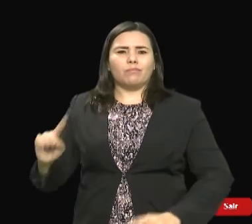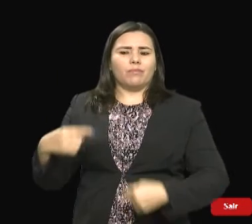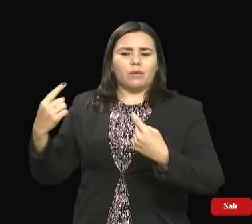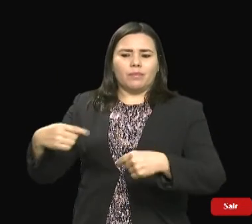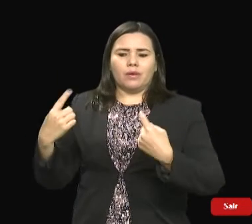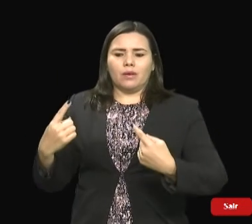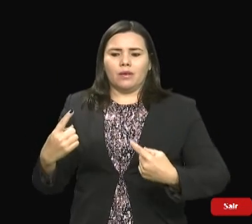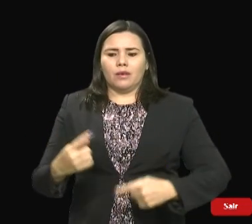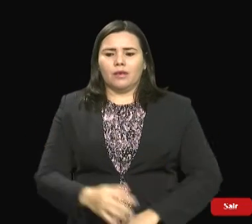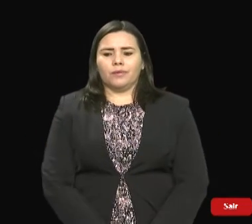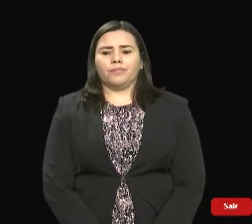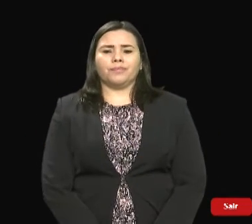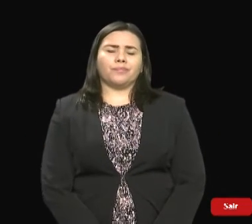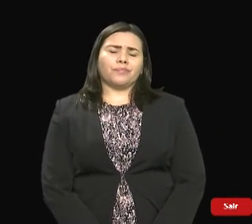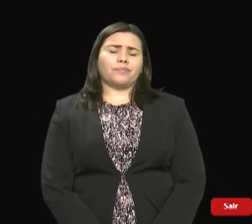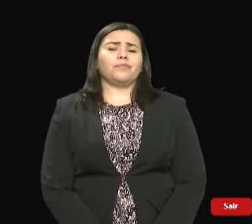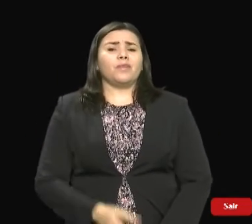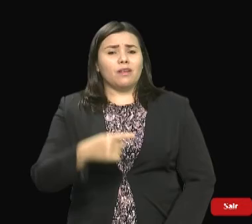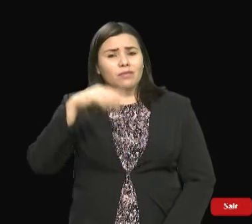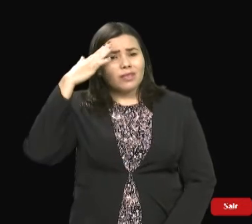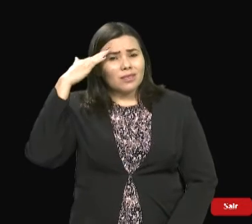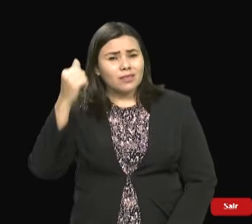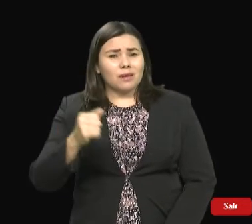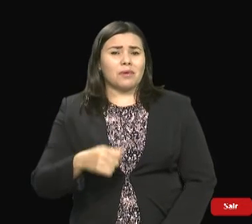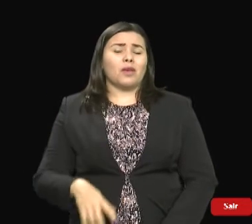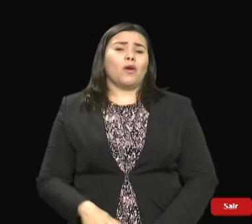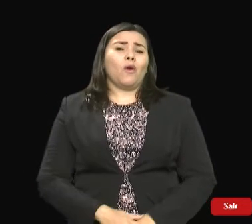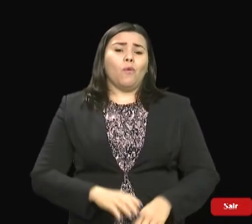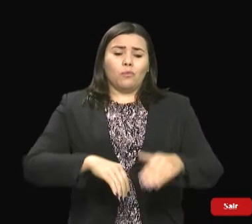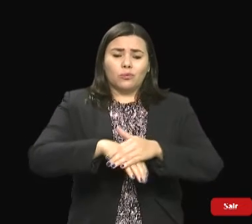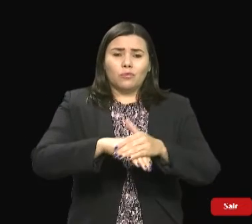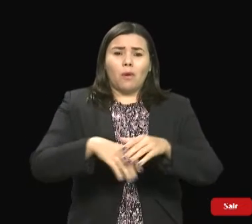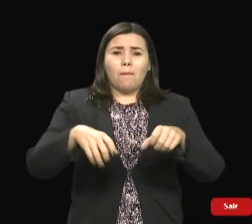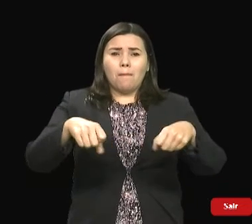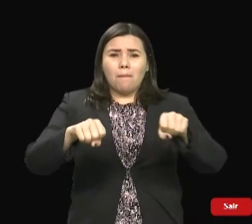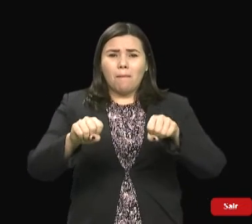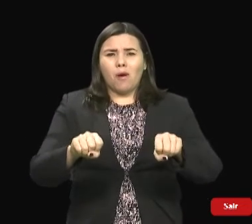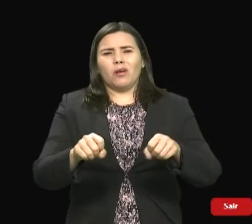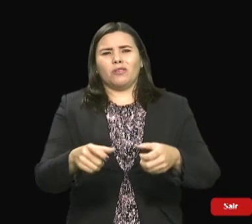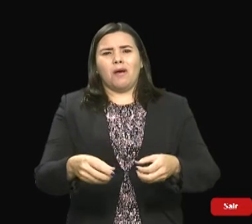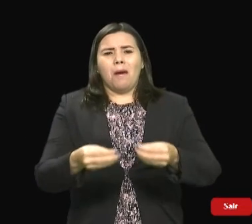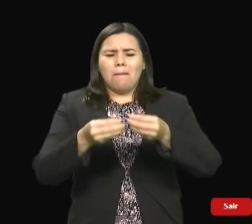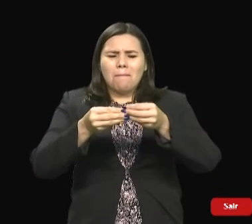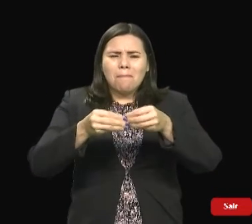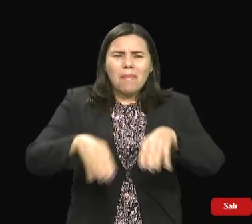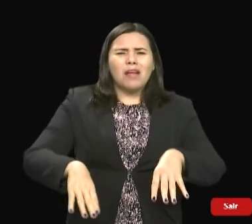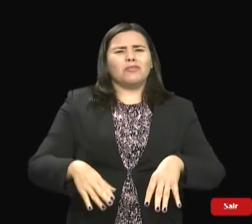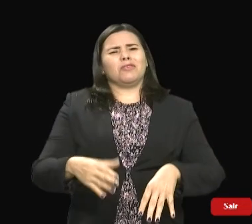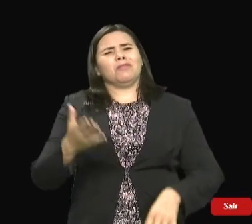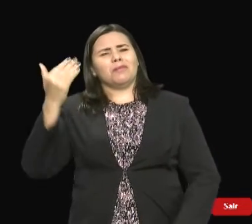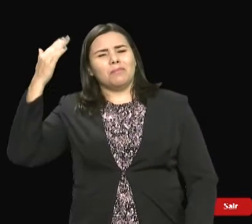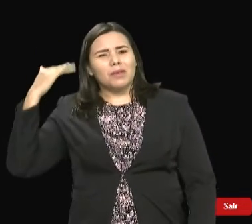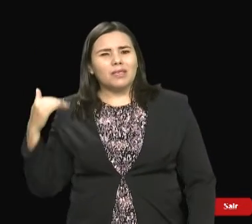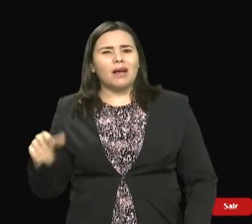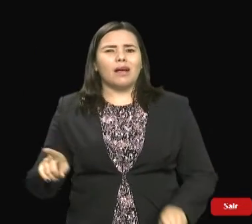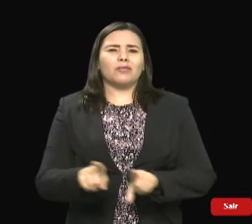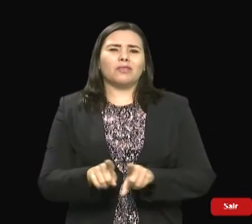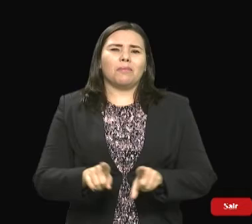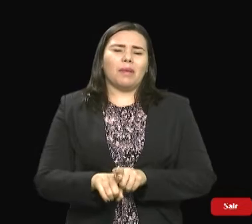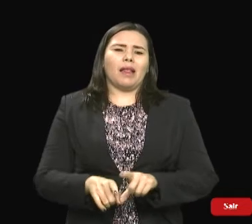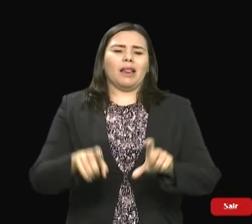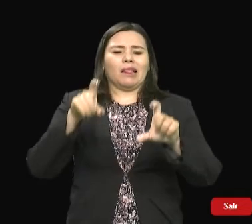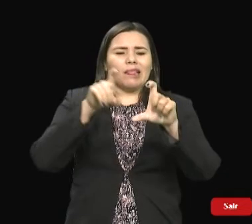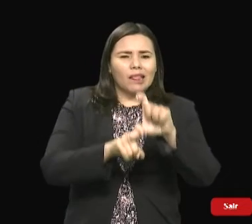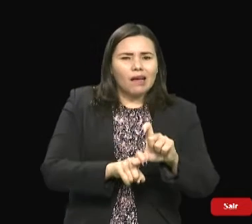profundo estado de abandono que se encontrava, devendo Deus e o mundo, você ter abandonado. O moto está há dez meses